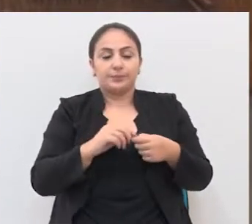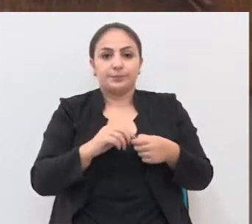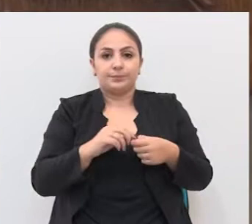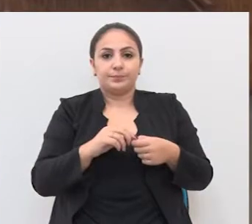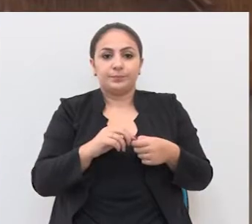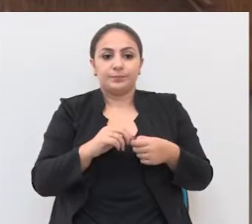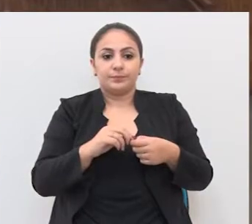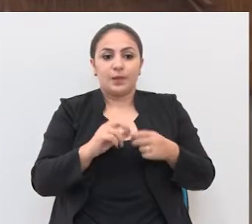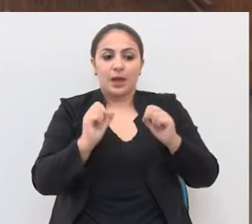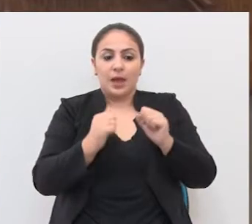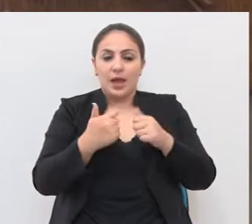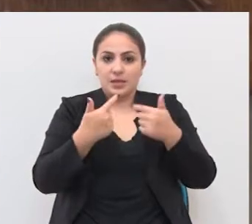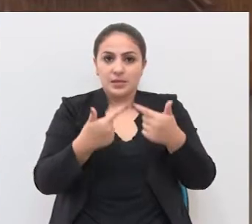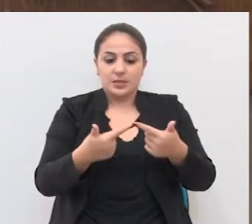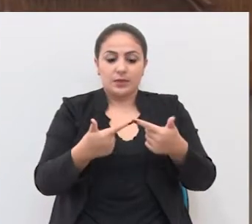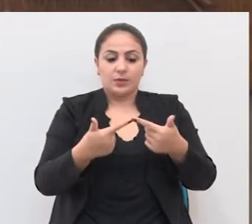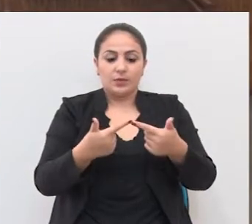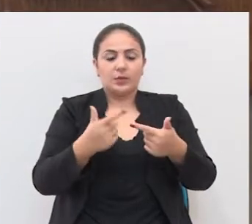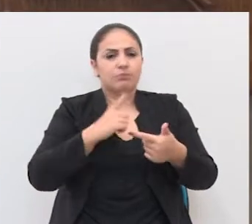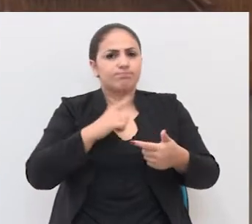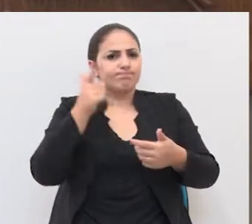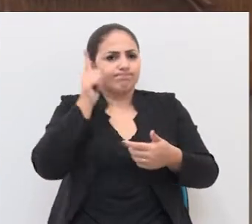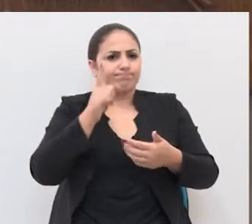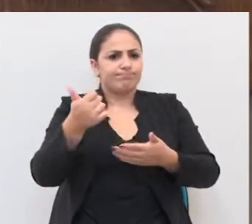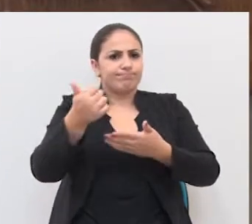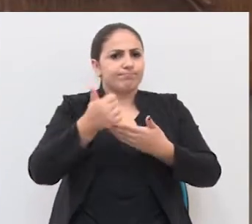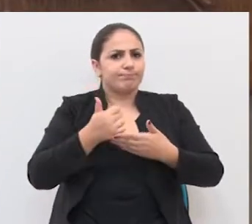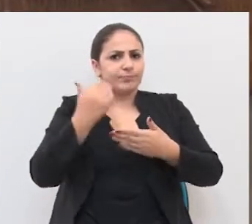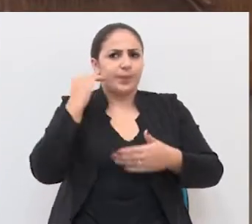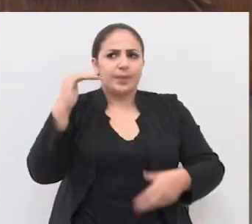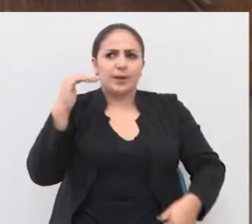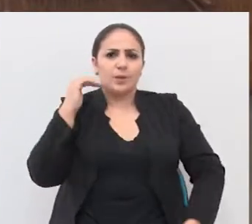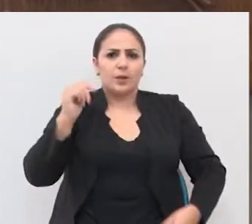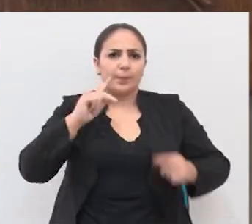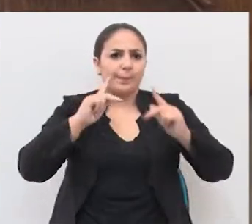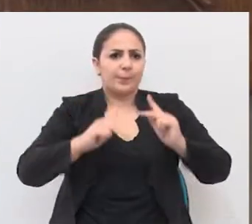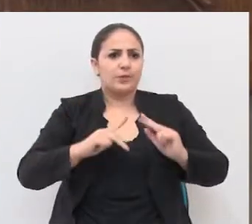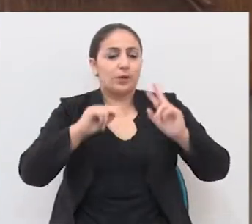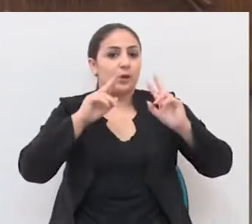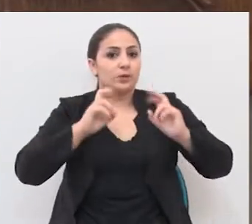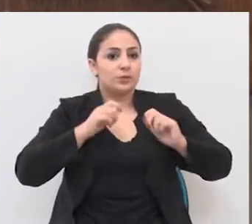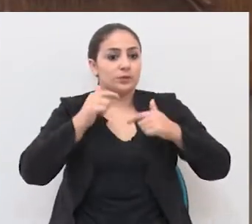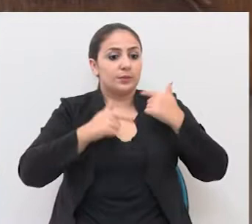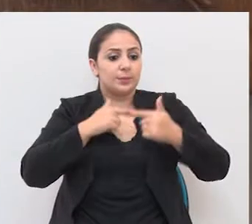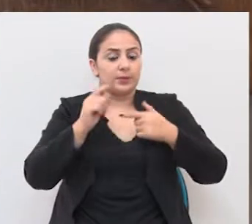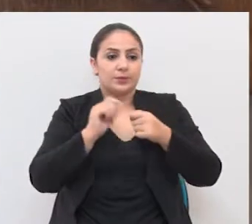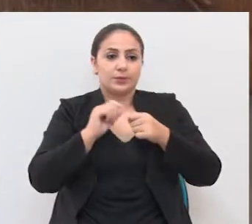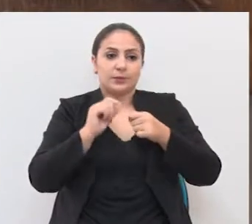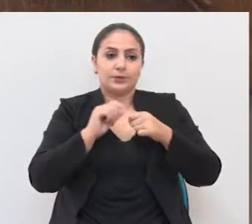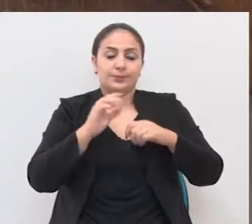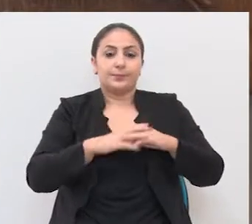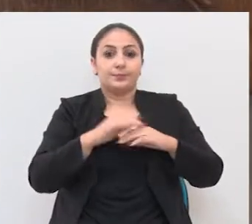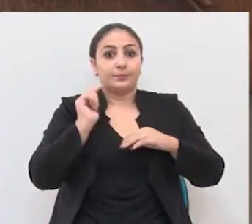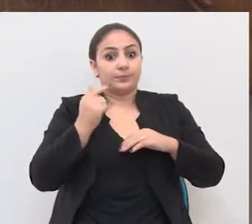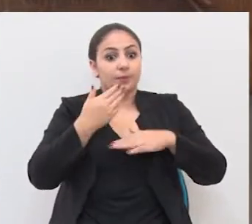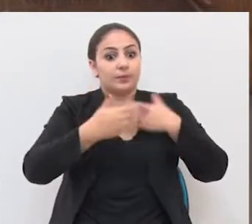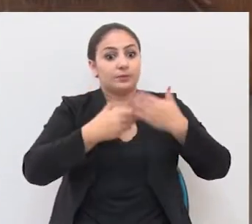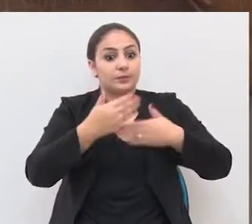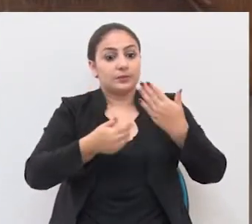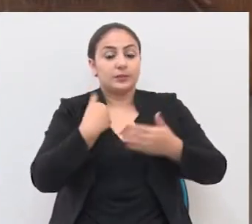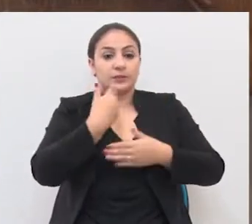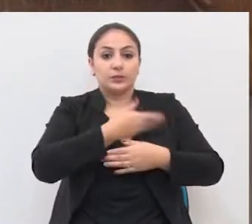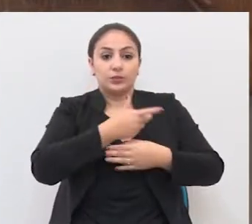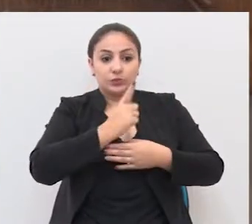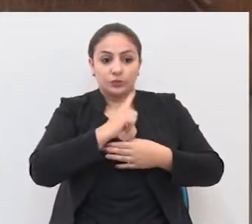ações que tragam tranquilidade para as pessoas sobre os serviços que são prestados.